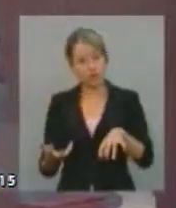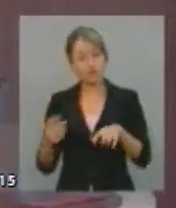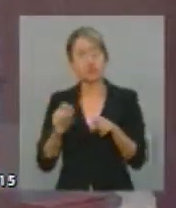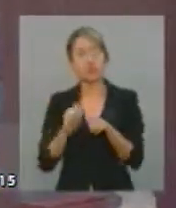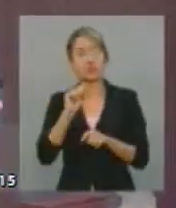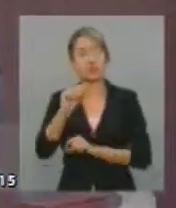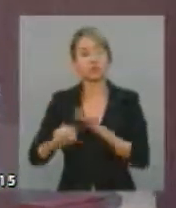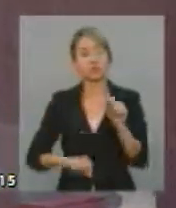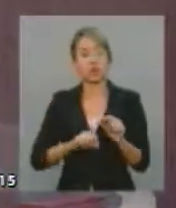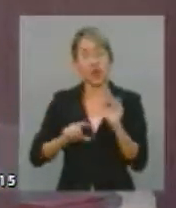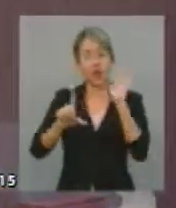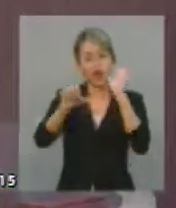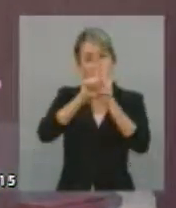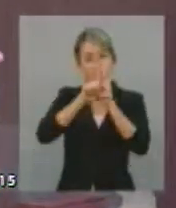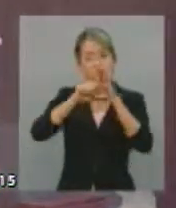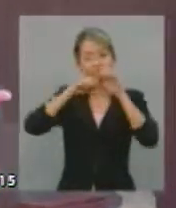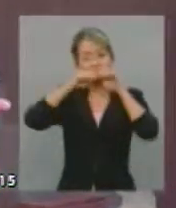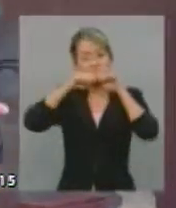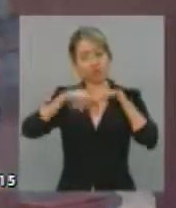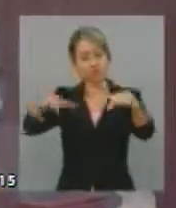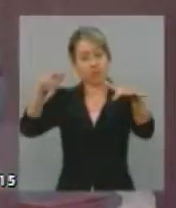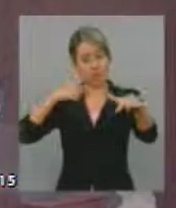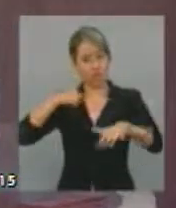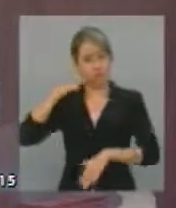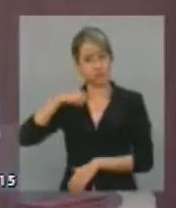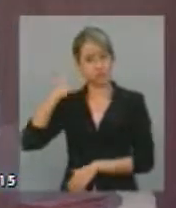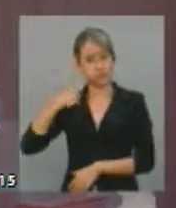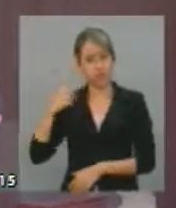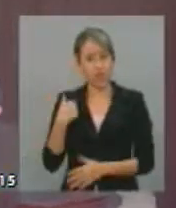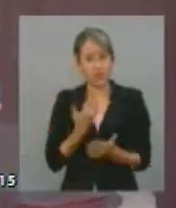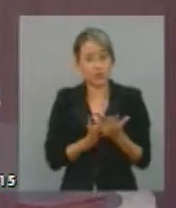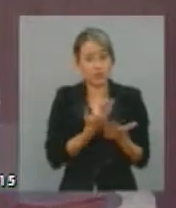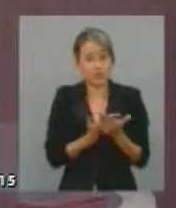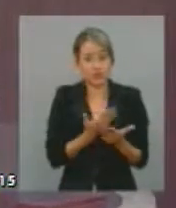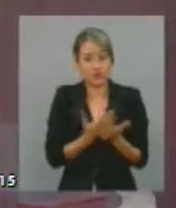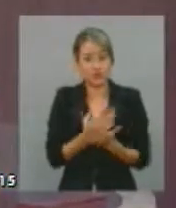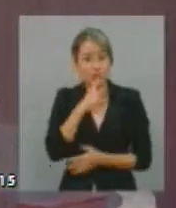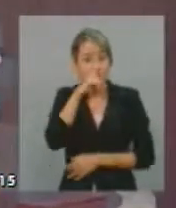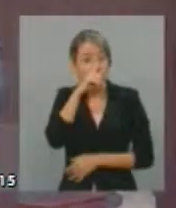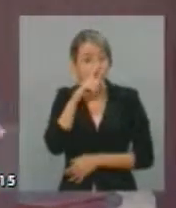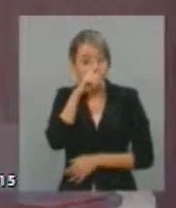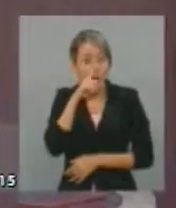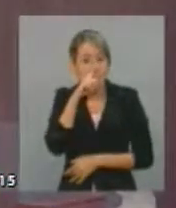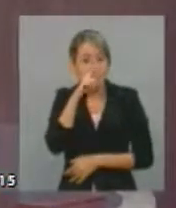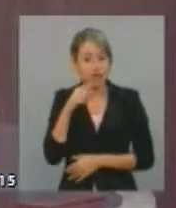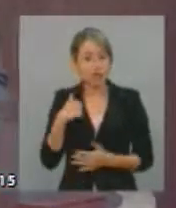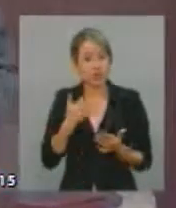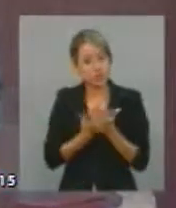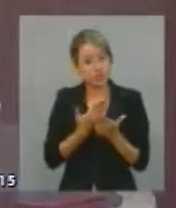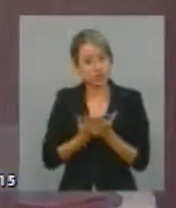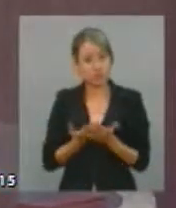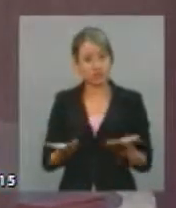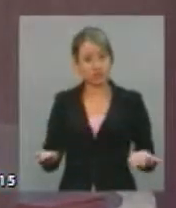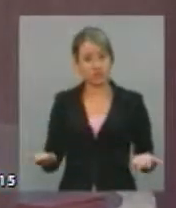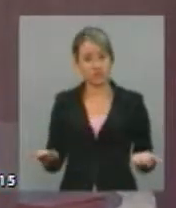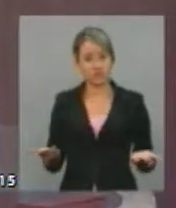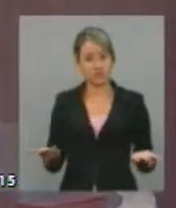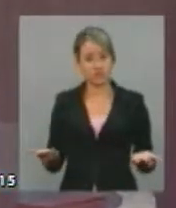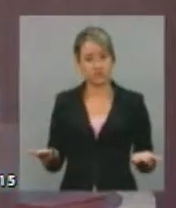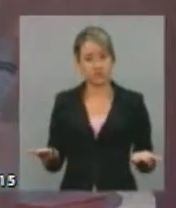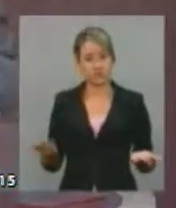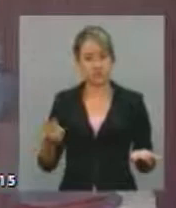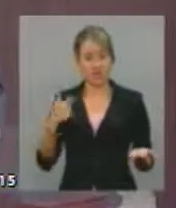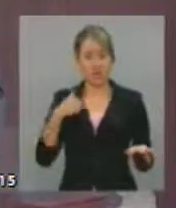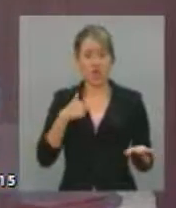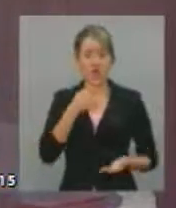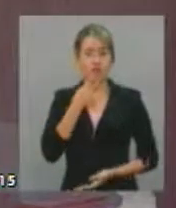ampliar as leis penais. Eu falo aqui na qualidade de advogado e que estudo criminologia. Sou estudante de criminologia. Não vou nem me arvorar de